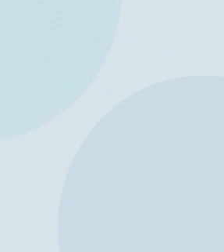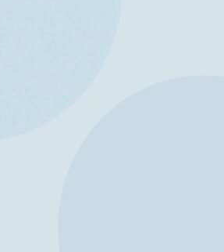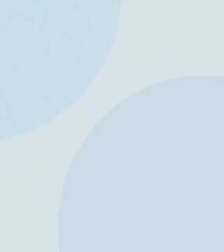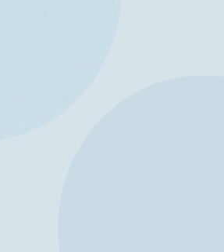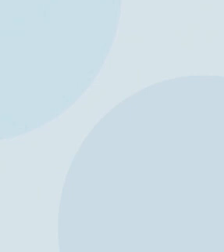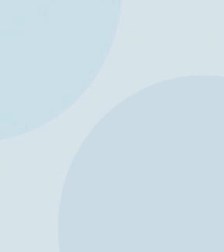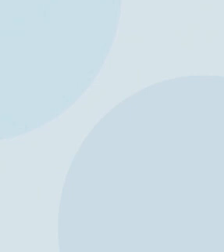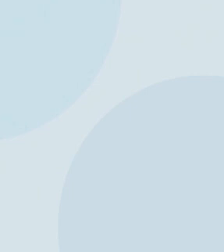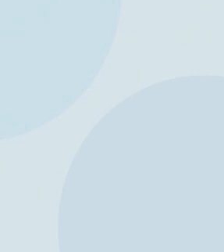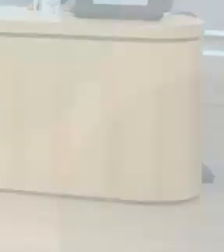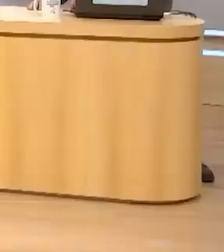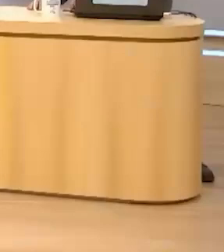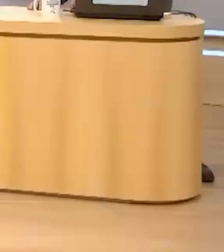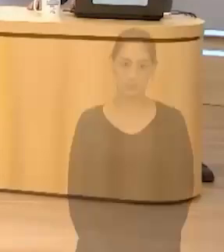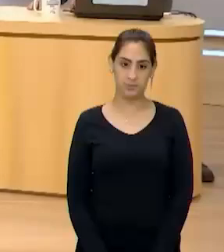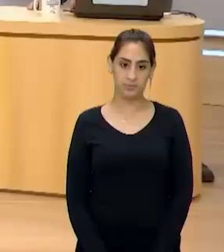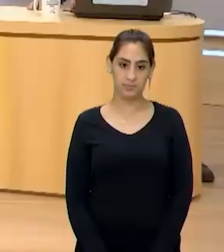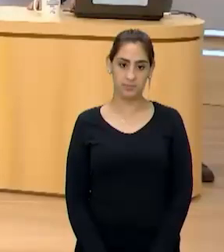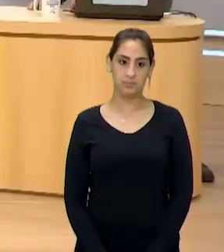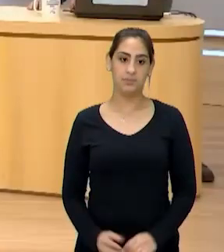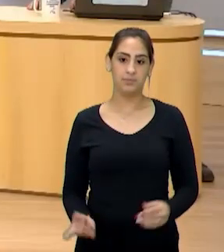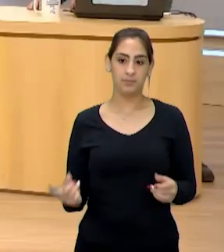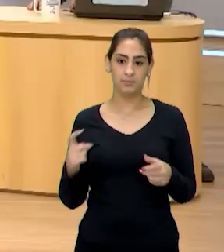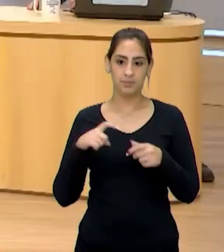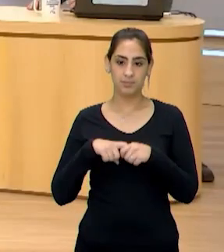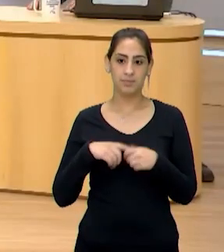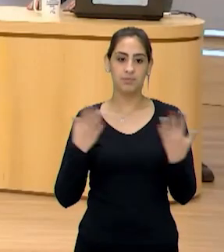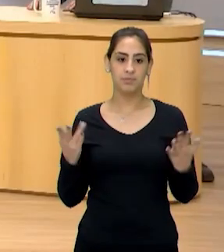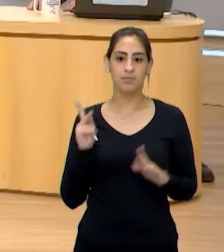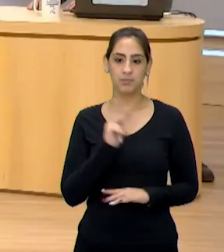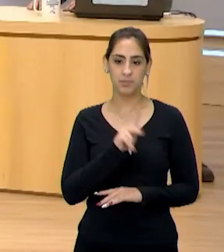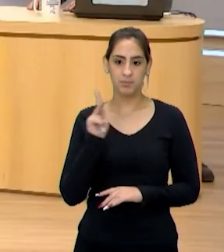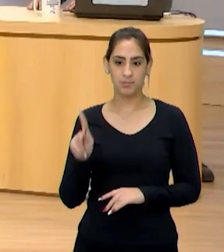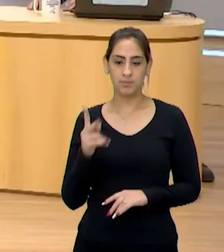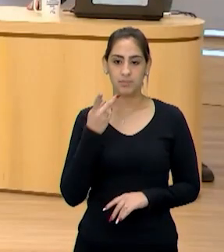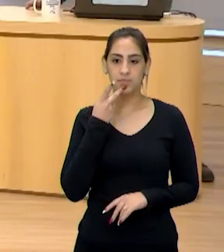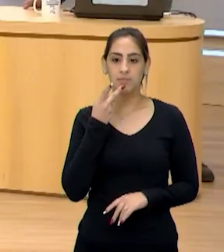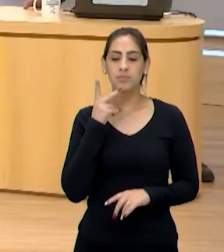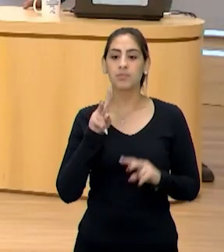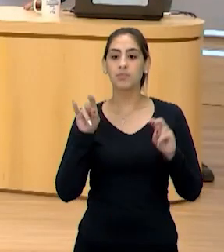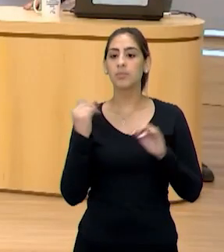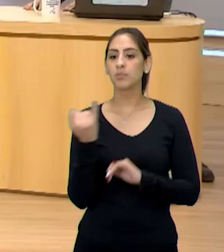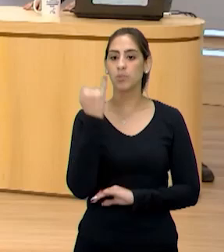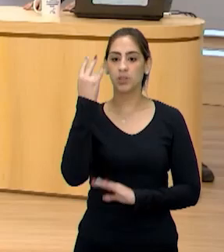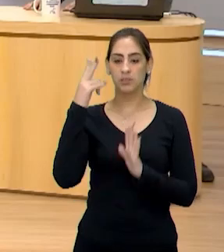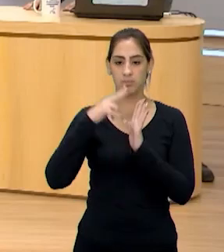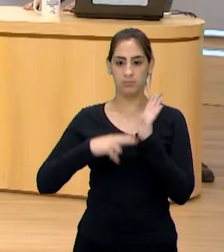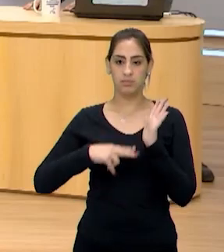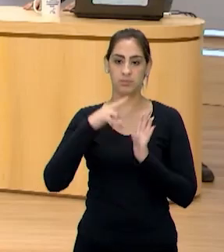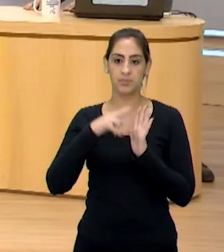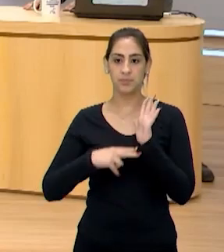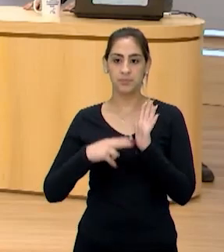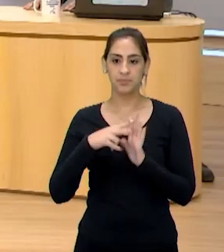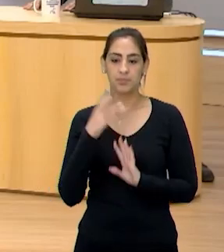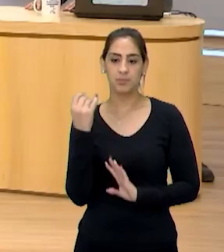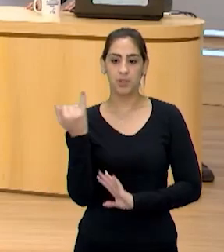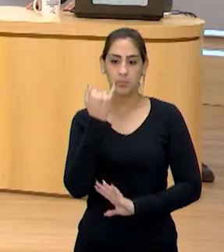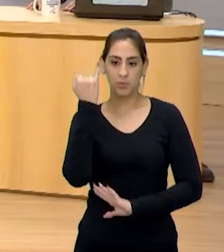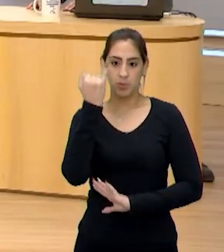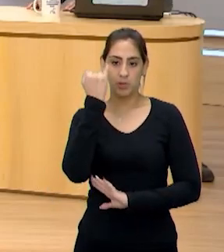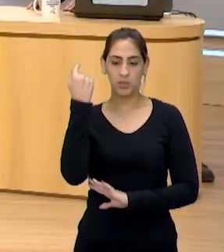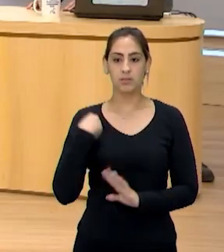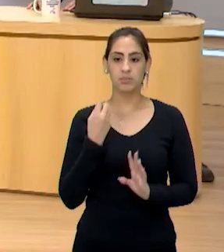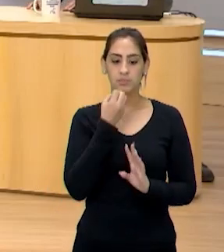Transcrição Então, professora Tayana, o pessoal falando sobre a importância da leitura, dizendo que a leitura é muito importante, que é muito